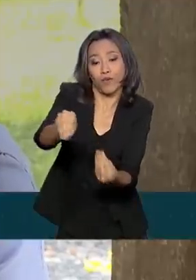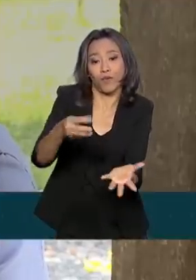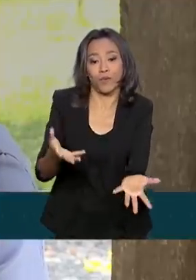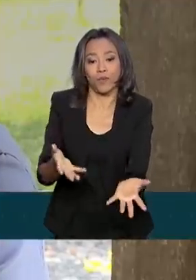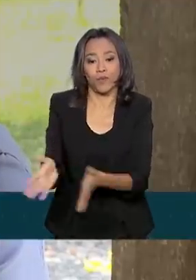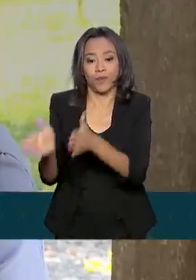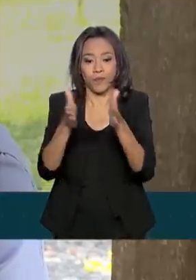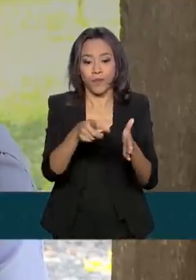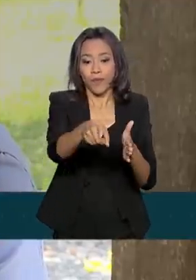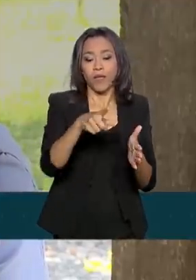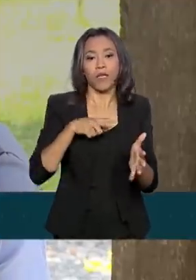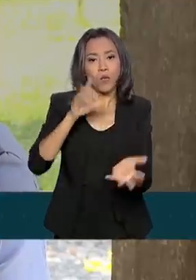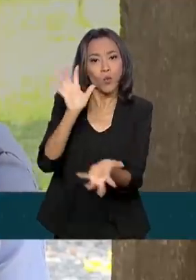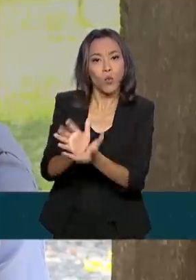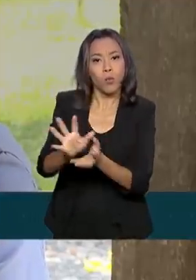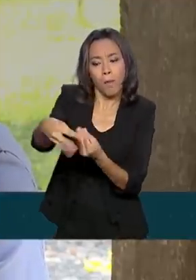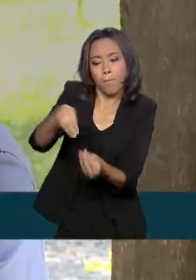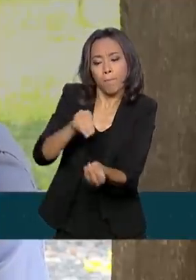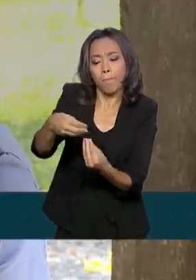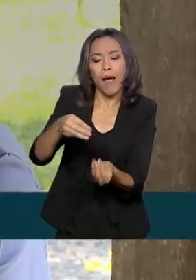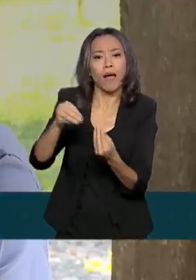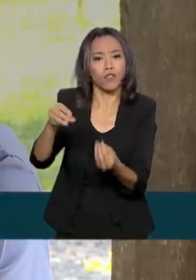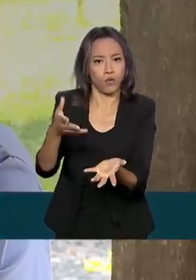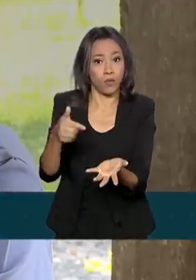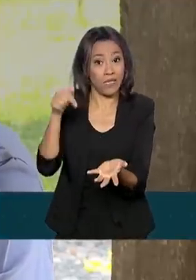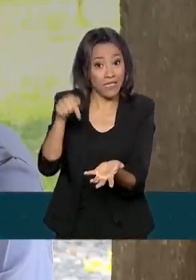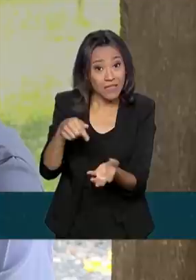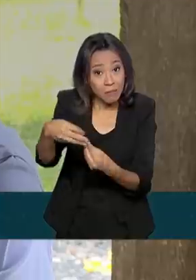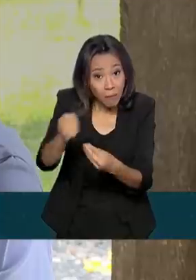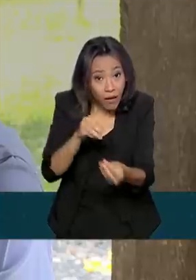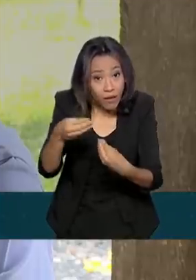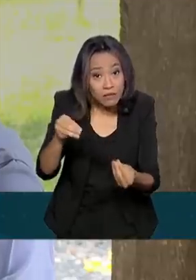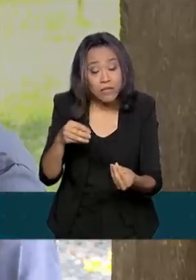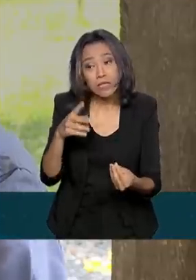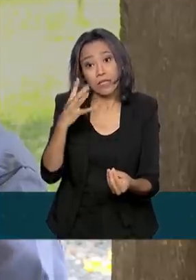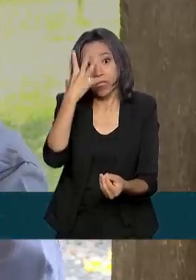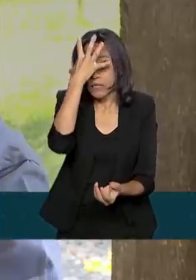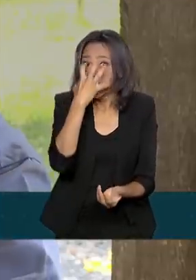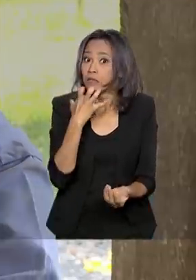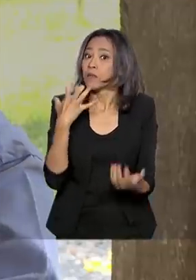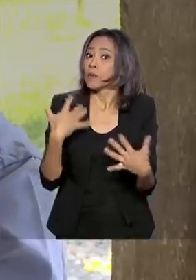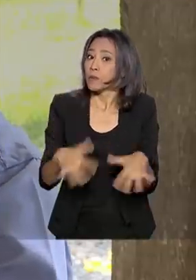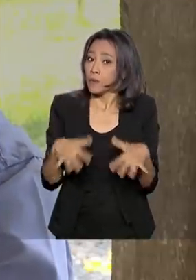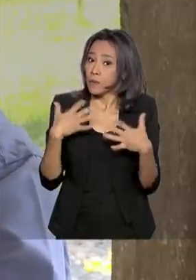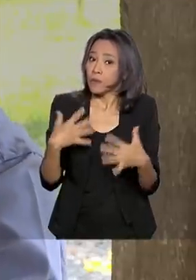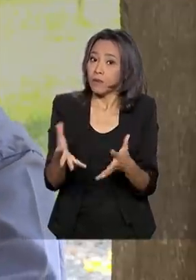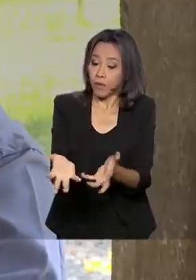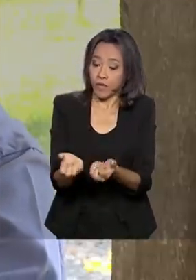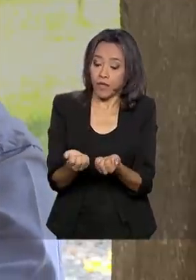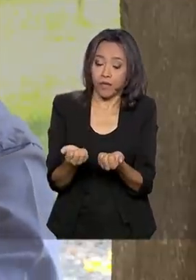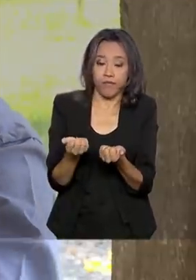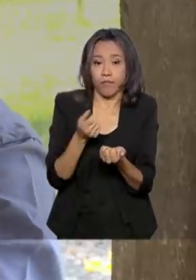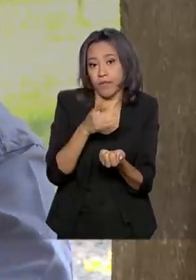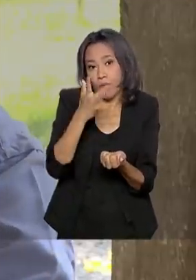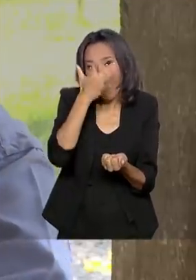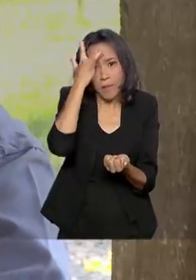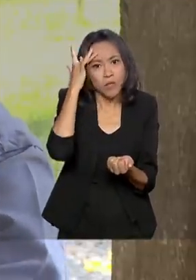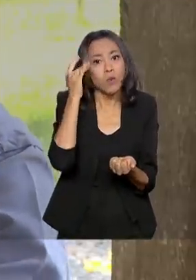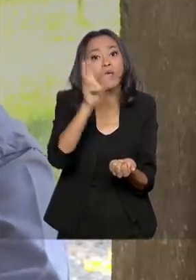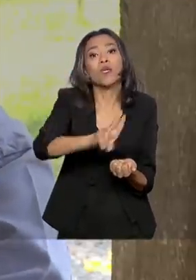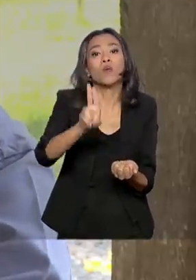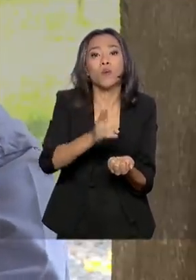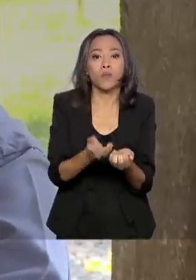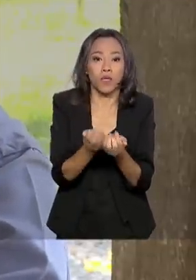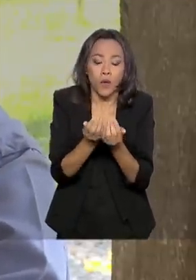microplásticos. E os microplásticos têm um problema sério, porque eles são descartados. Por exemplo, uma pessoa que usa